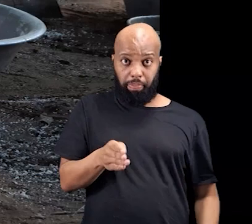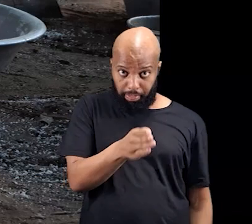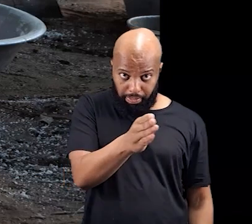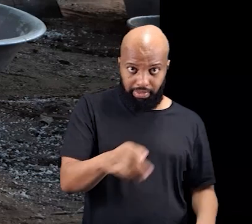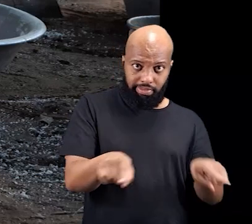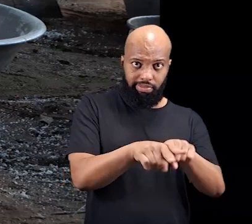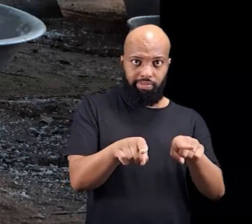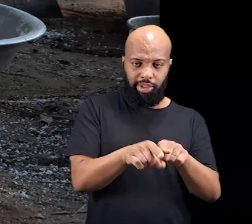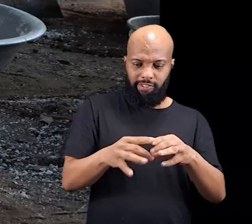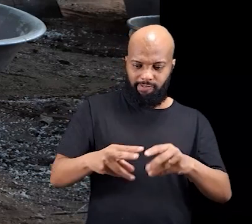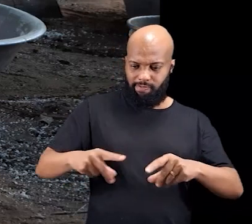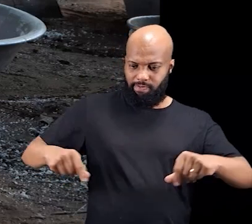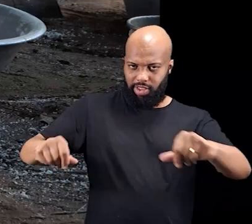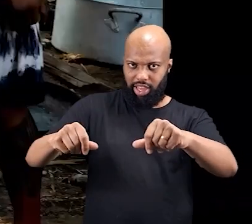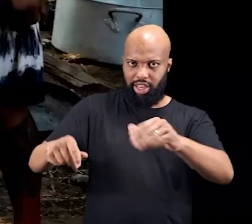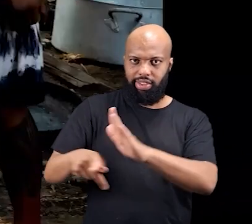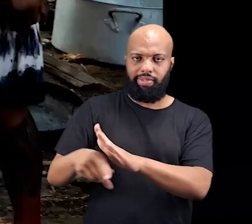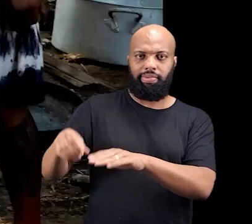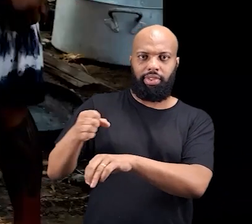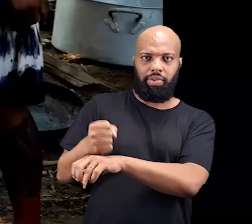Que é o peixe e o biju.